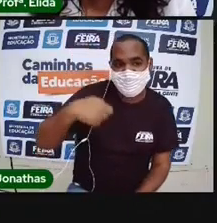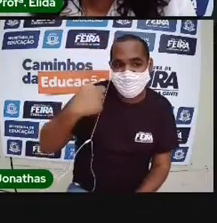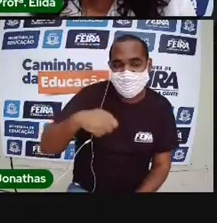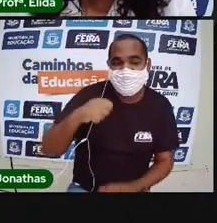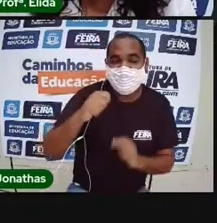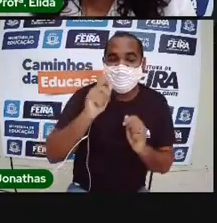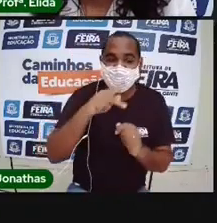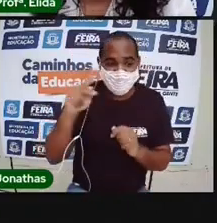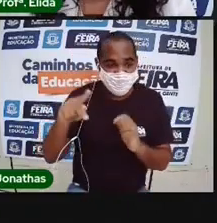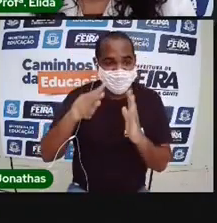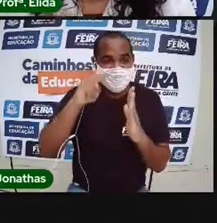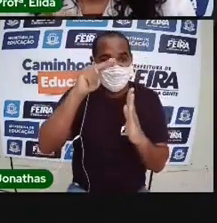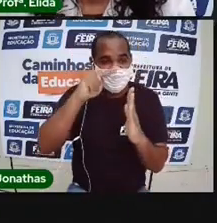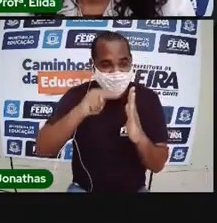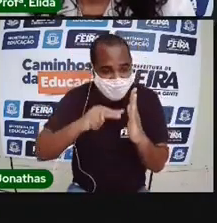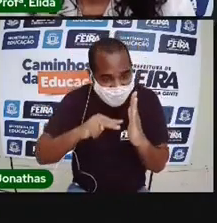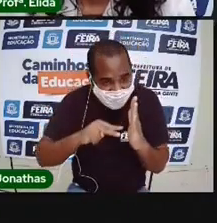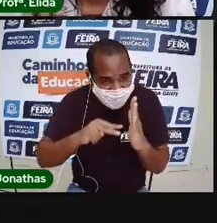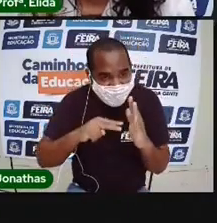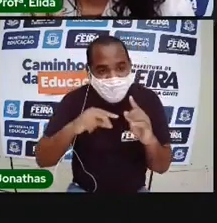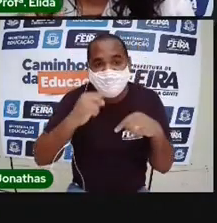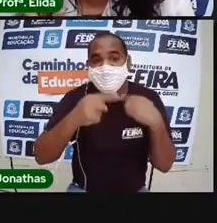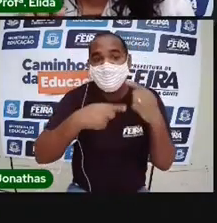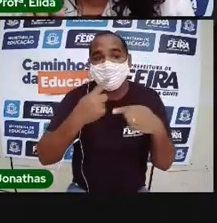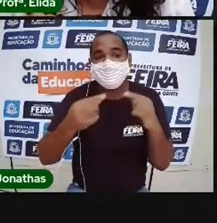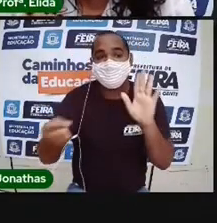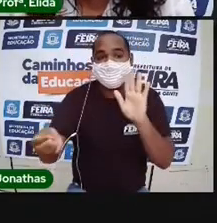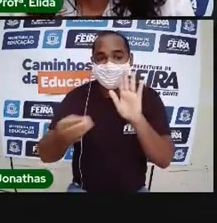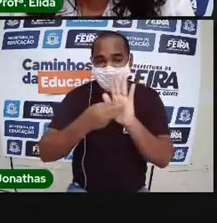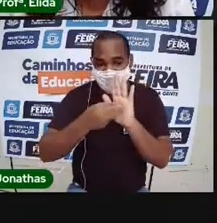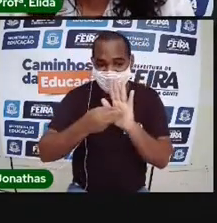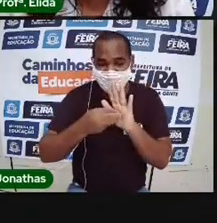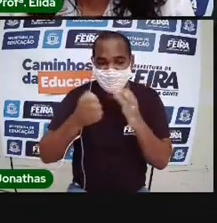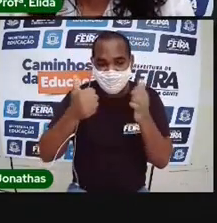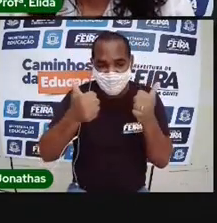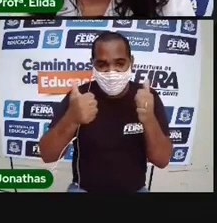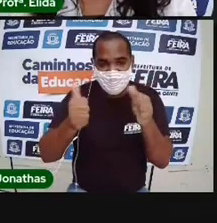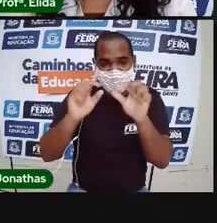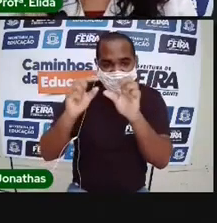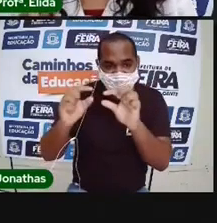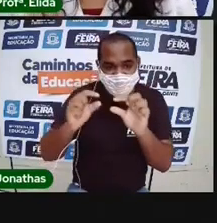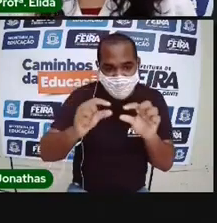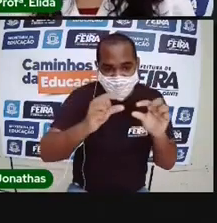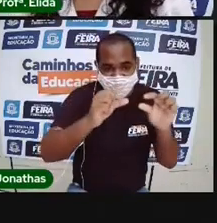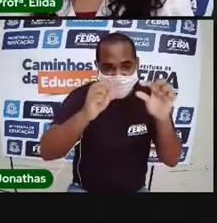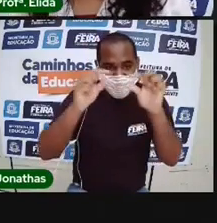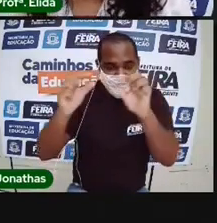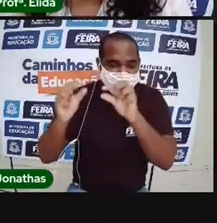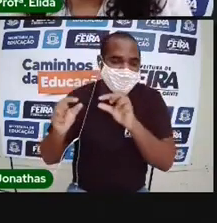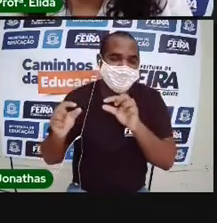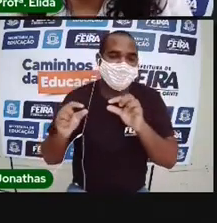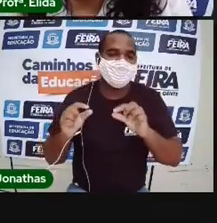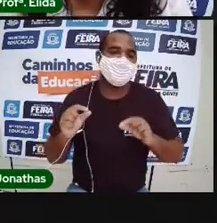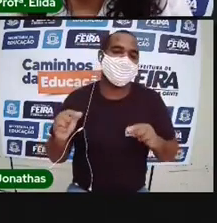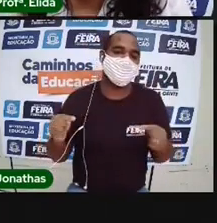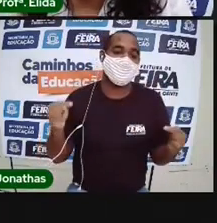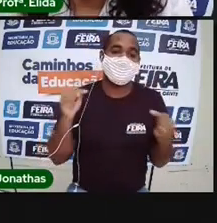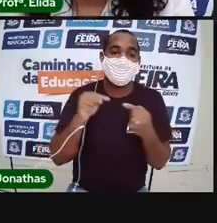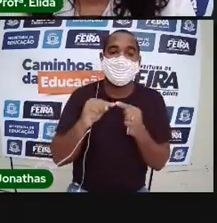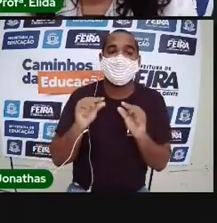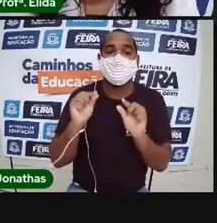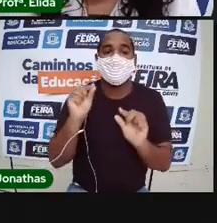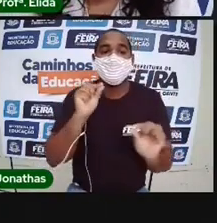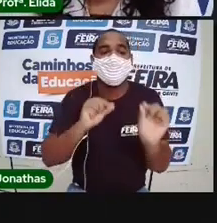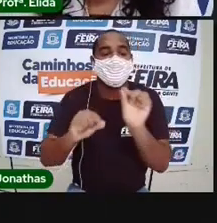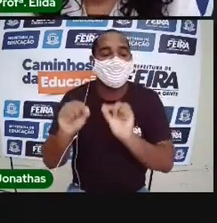a adivinha e você vai ter que colocar dentro dos quadradinhos. O que é, o que é,